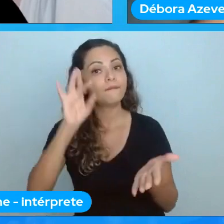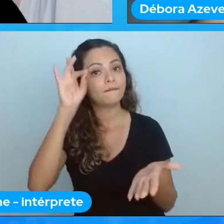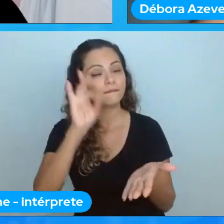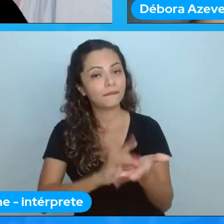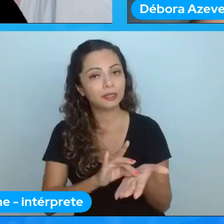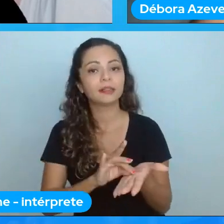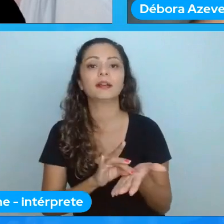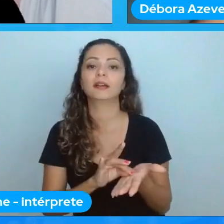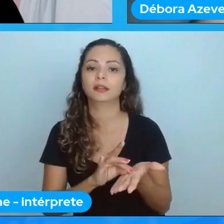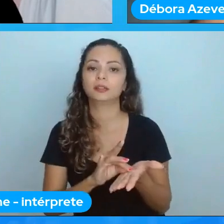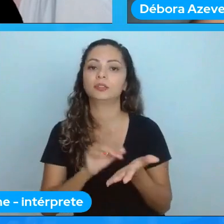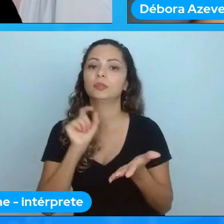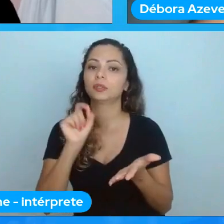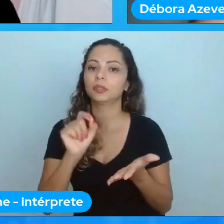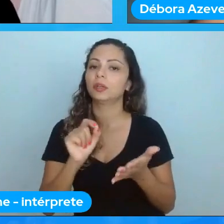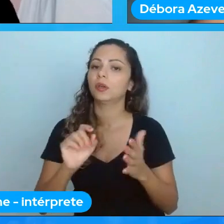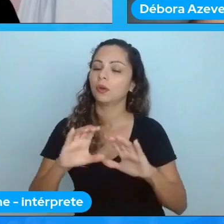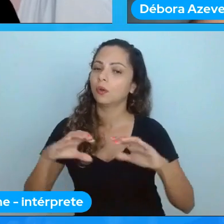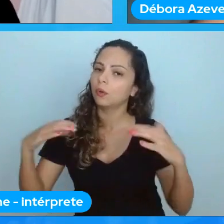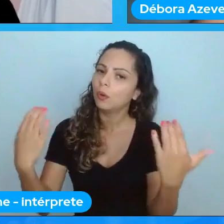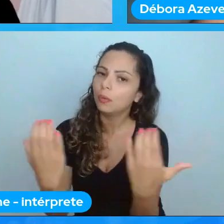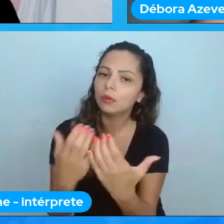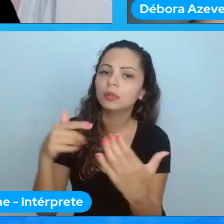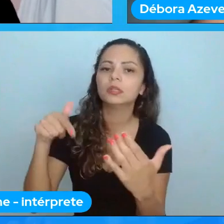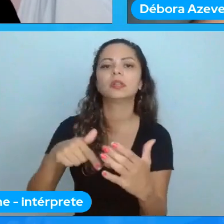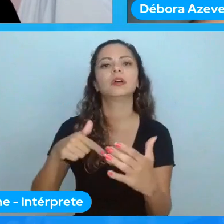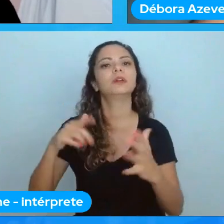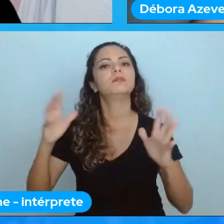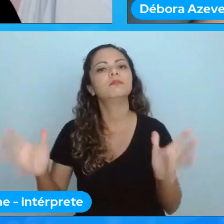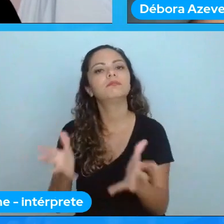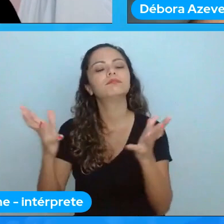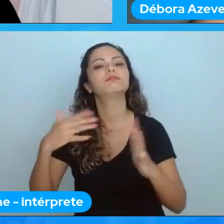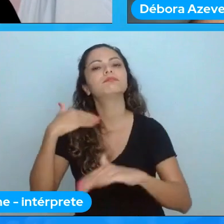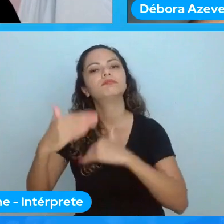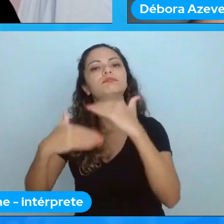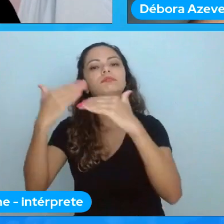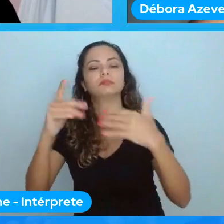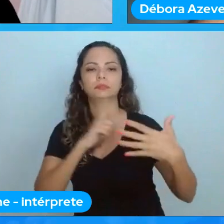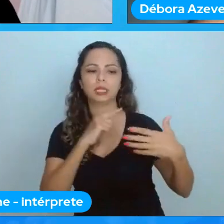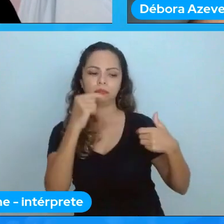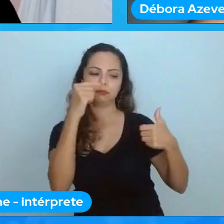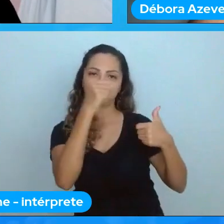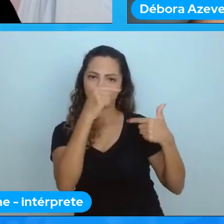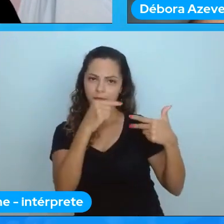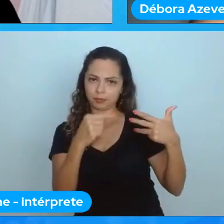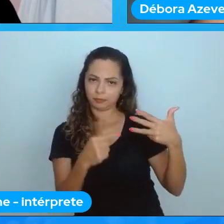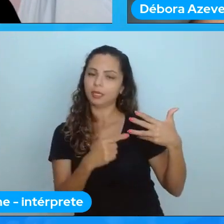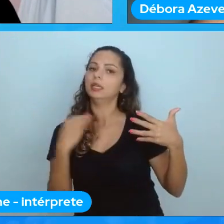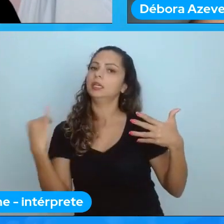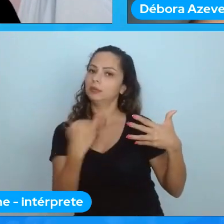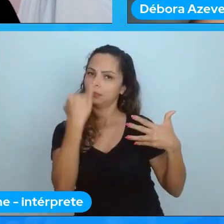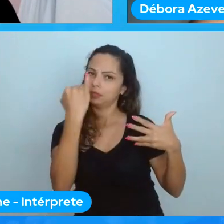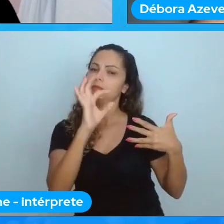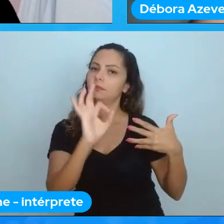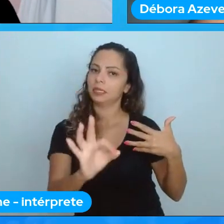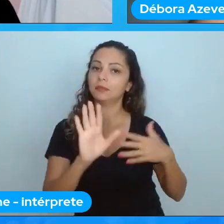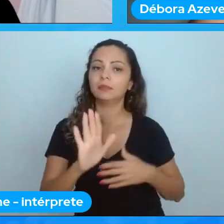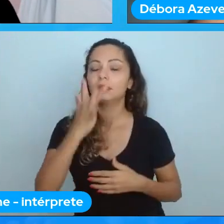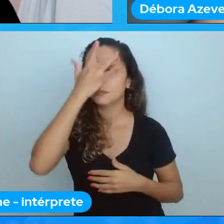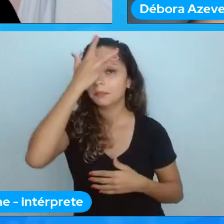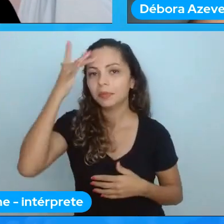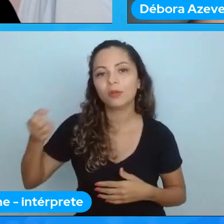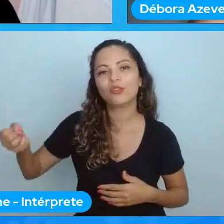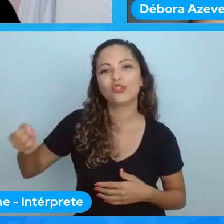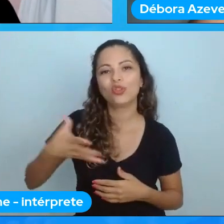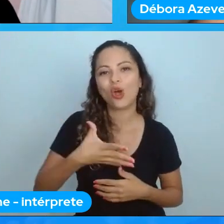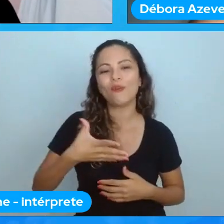manutenção de uma comunidade saudável e segura para todas as pessoas mas para as novas integrantes às vezes esperam da Pai